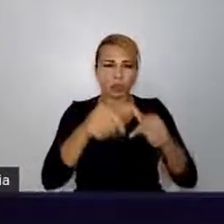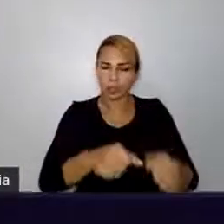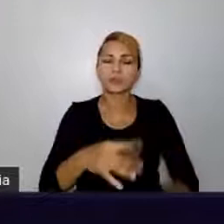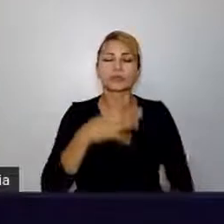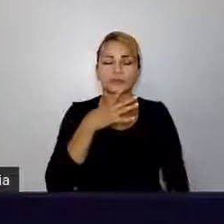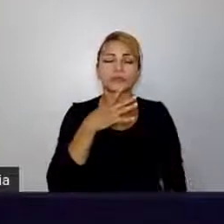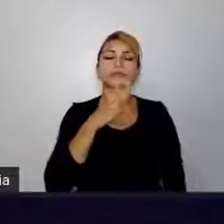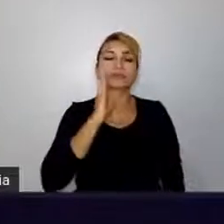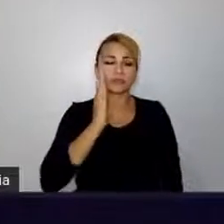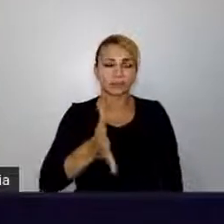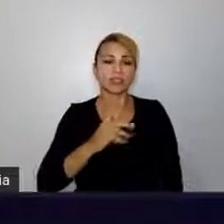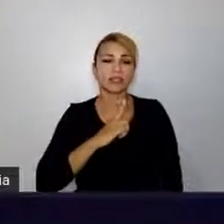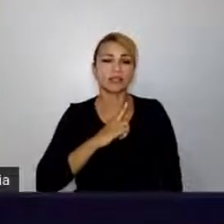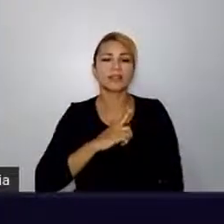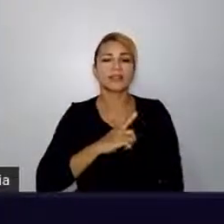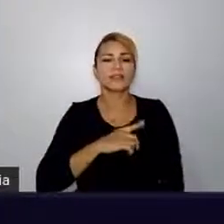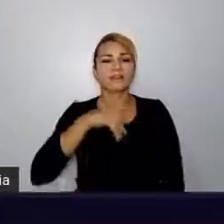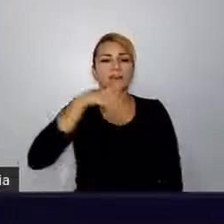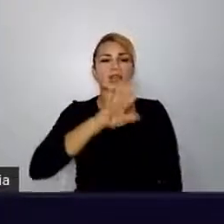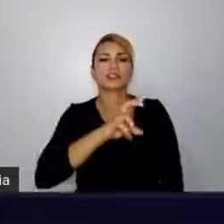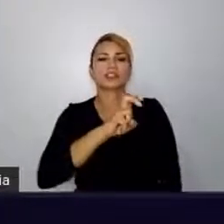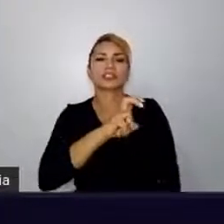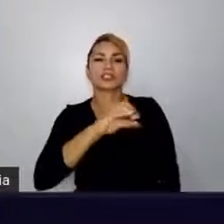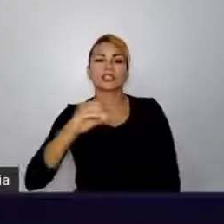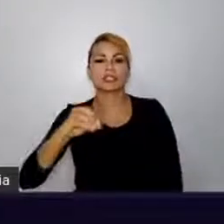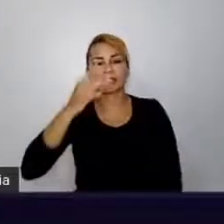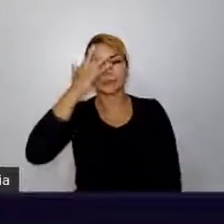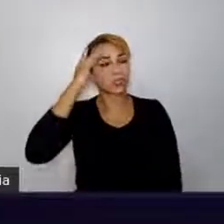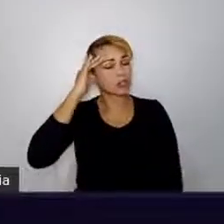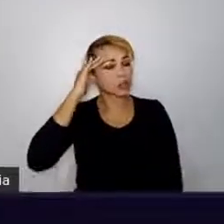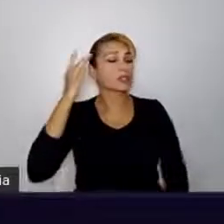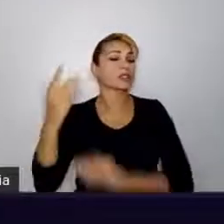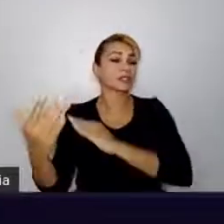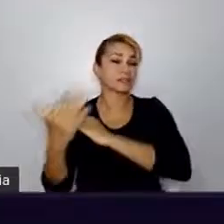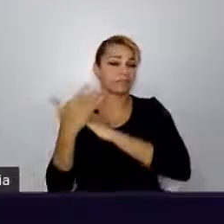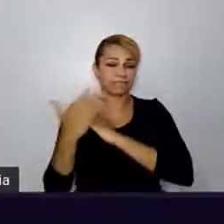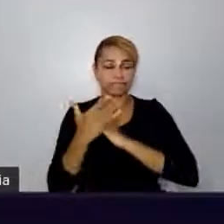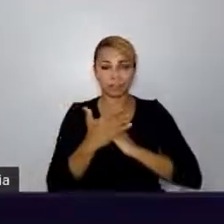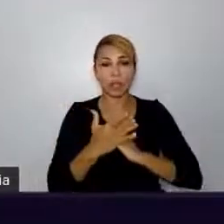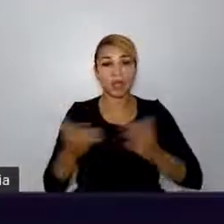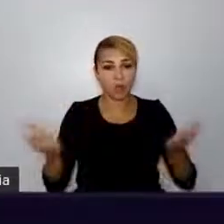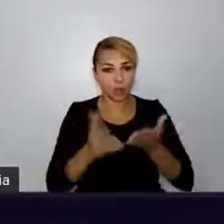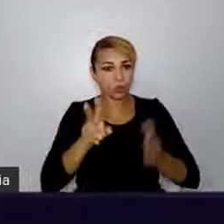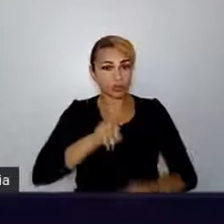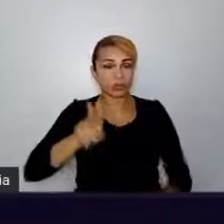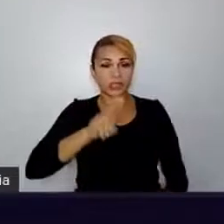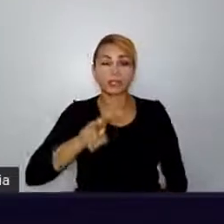mais de 500 pessoas diferentes contribuindo, e hoje é usado em mais de 220 mil projetos.